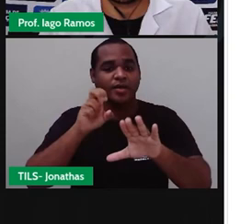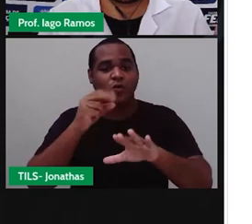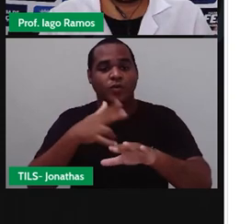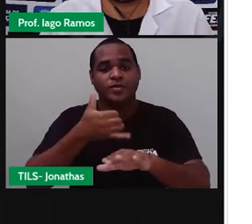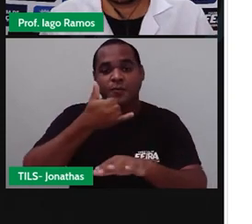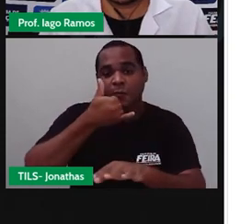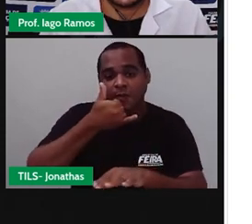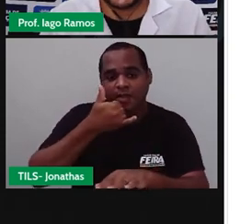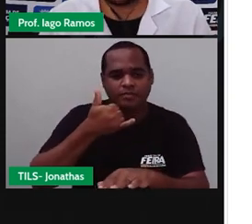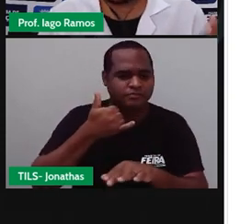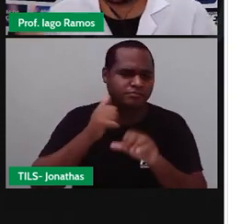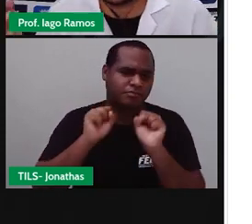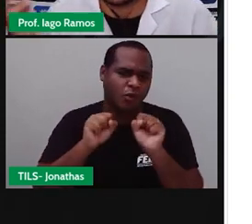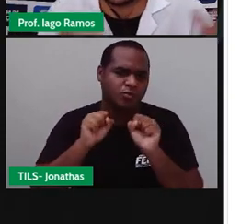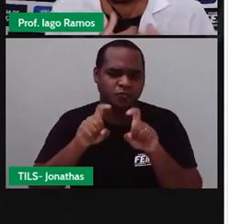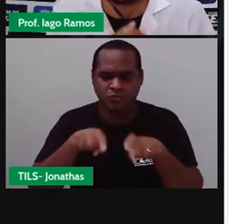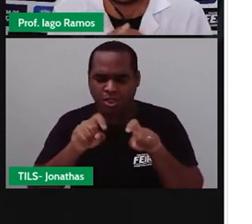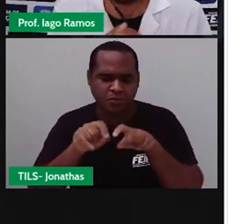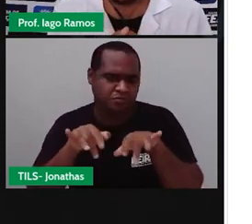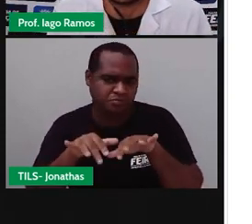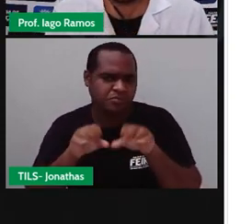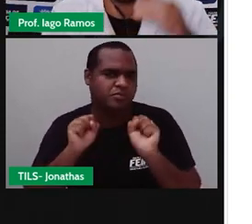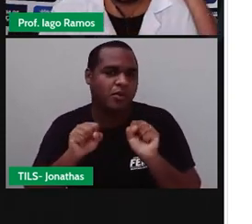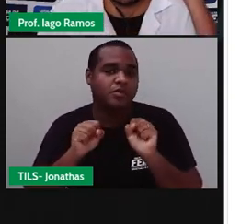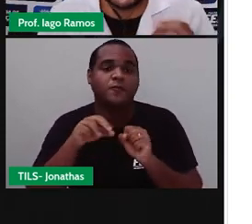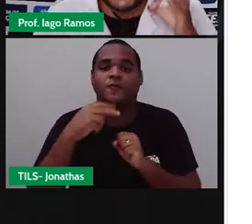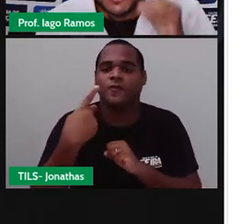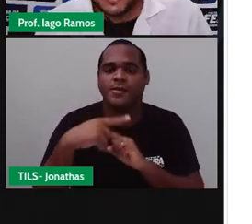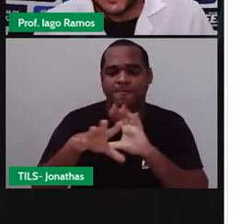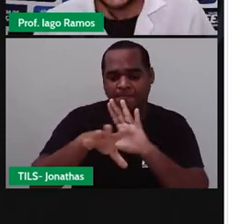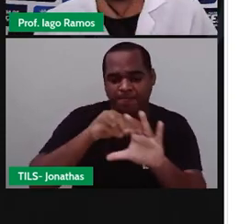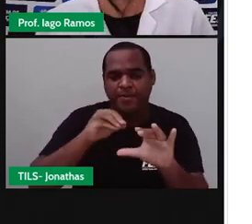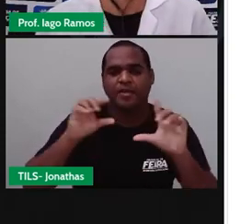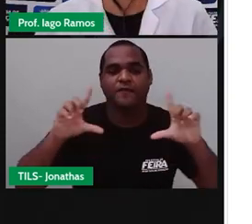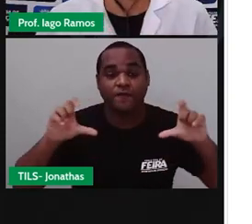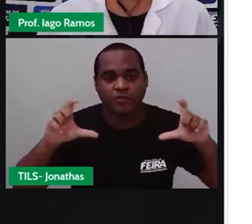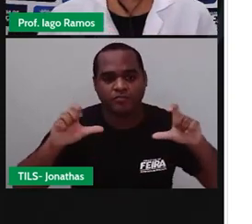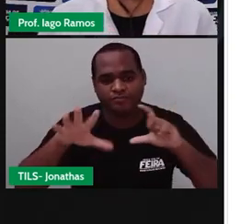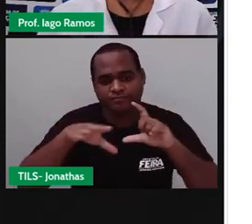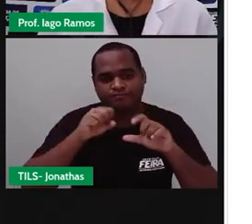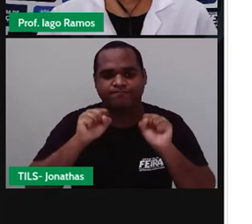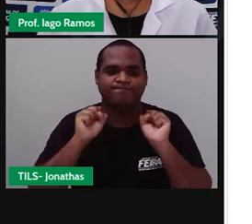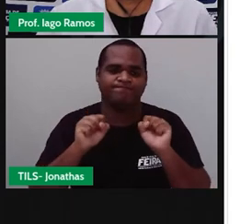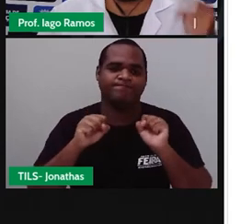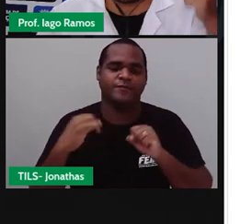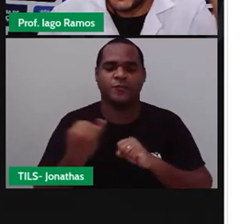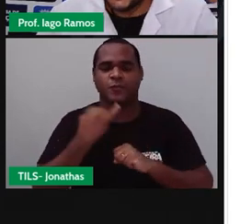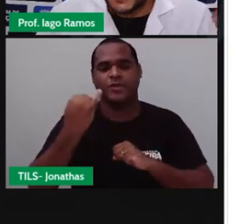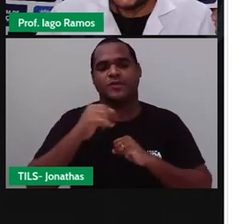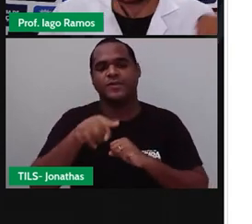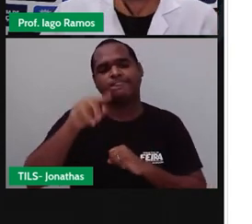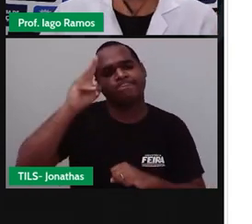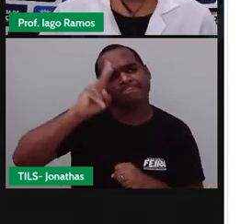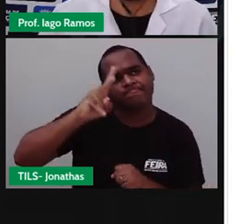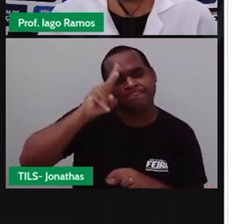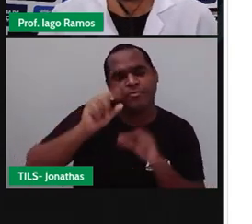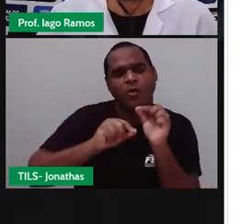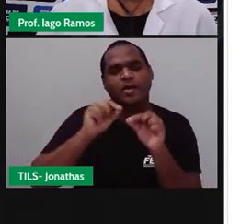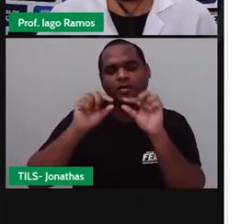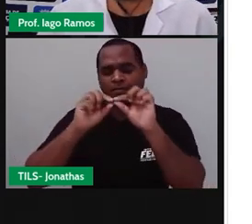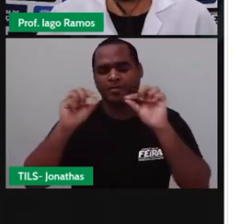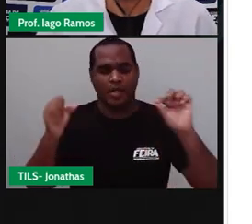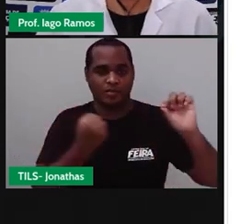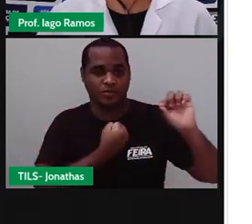um celular, quem sabe, enfim, faz um print, guarda essa tela, porque essa tela vai fazer você lembrar, né?